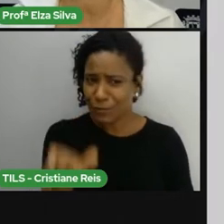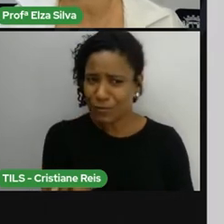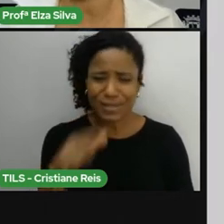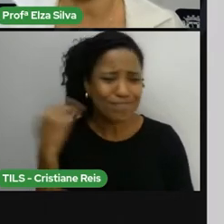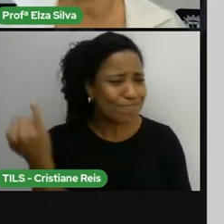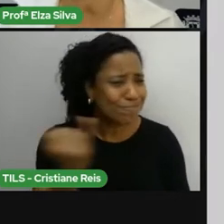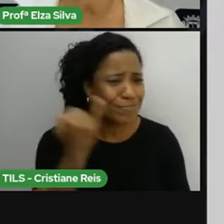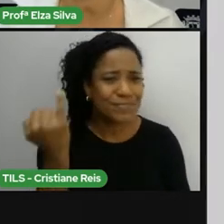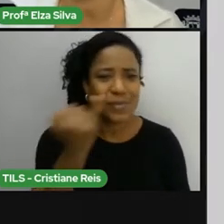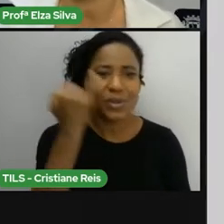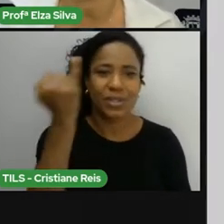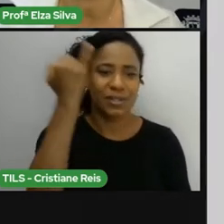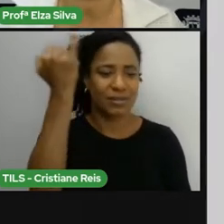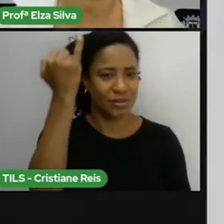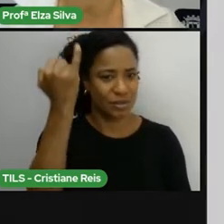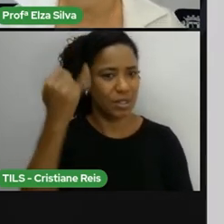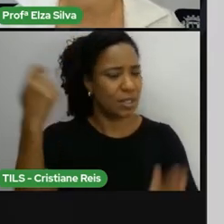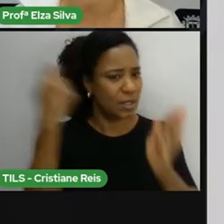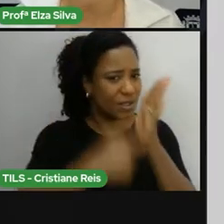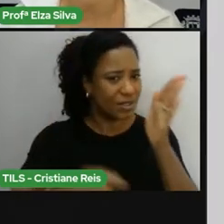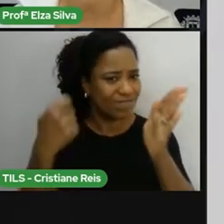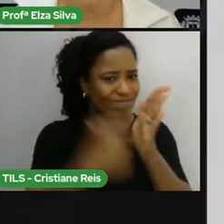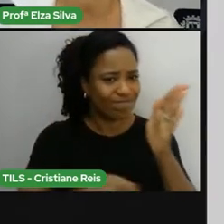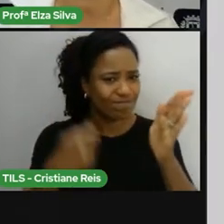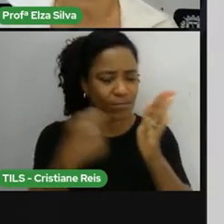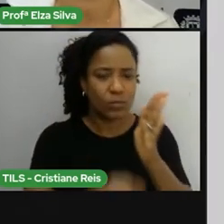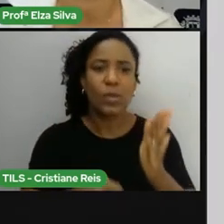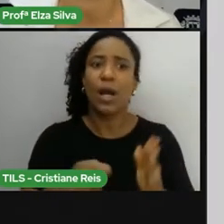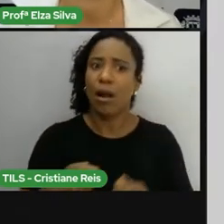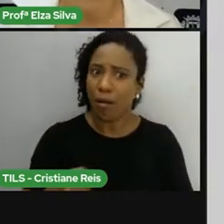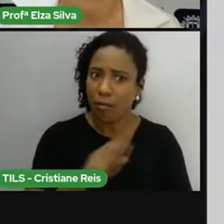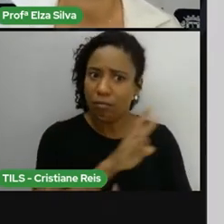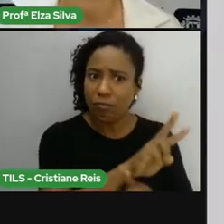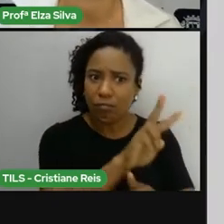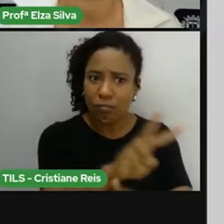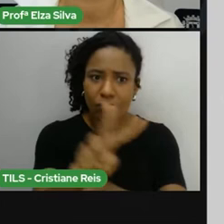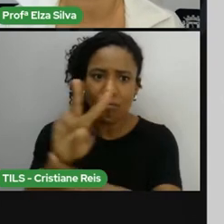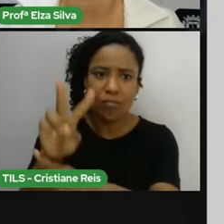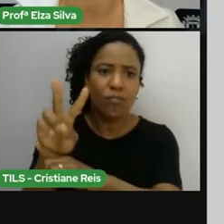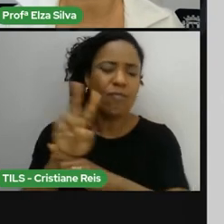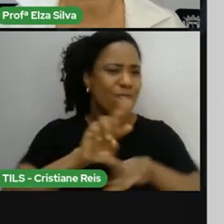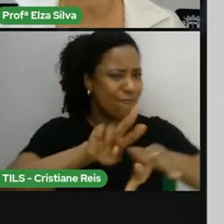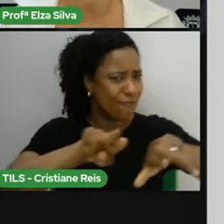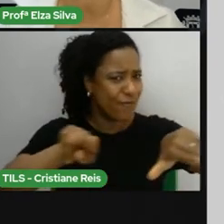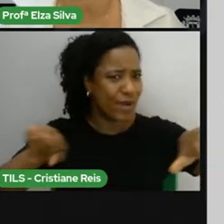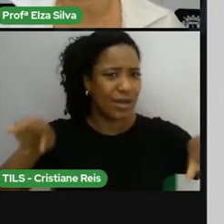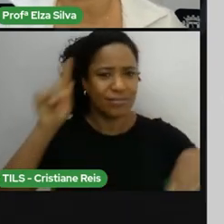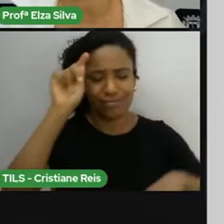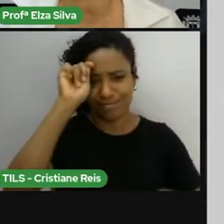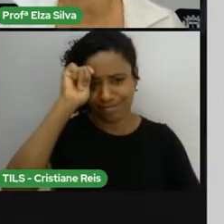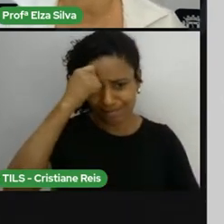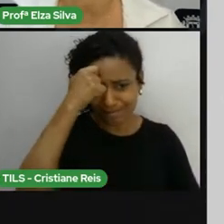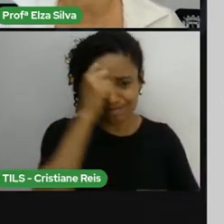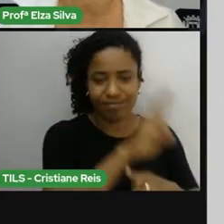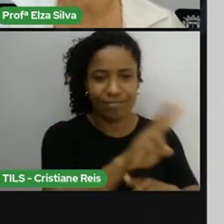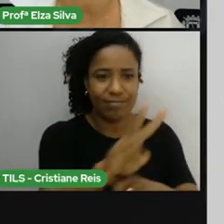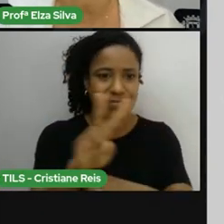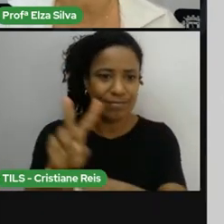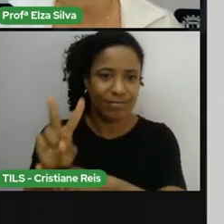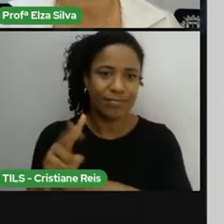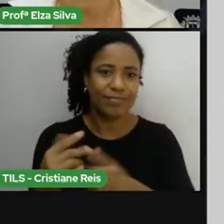defendeu várias causas ao longo de toda a sua vida. Rosa Parkes died em